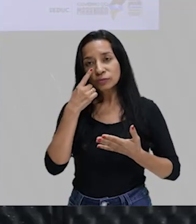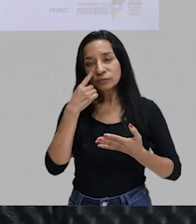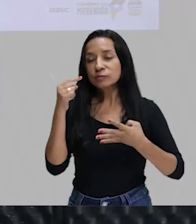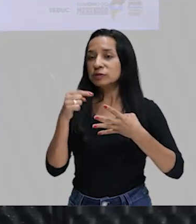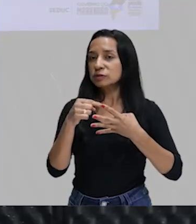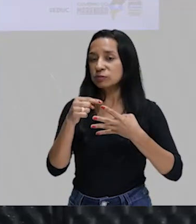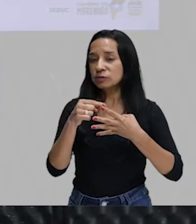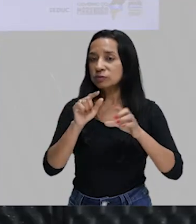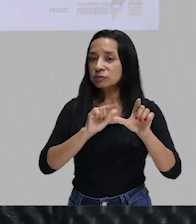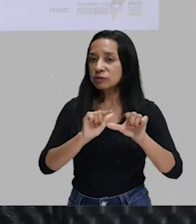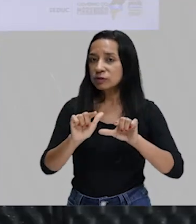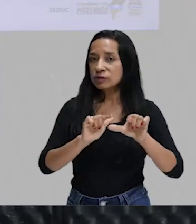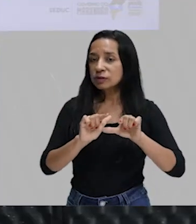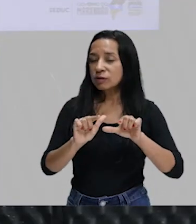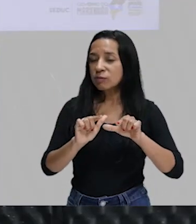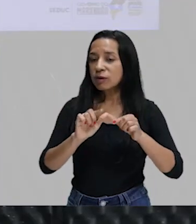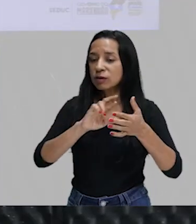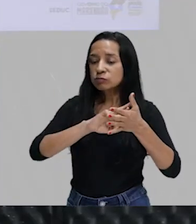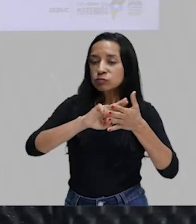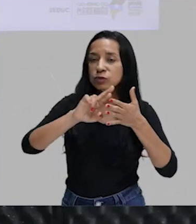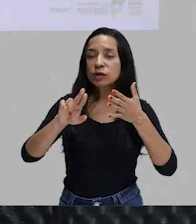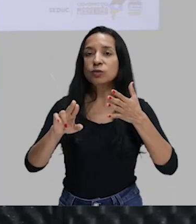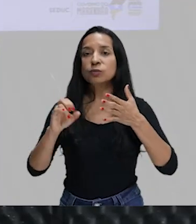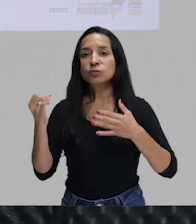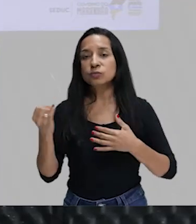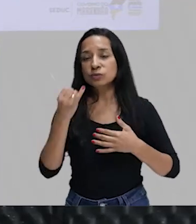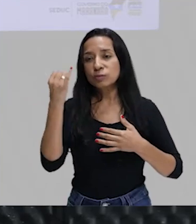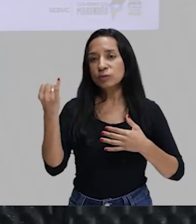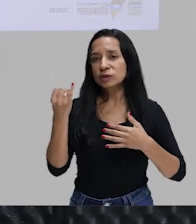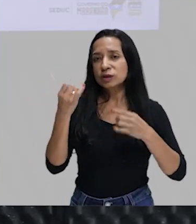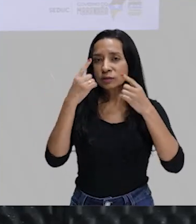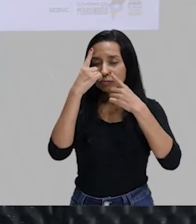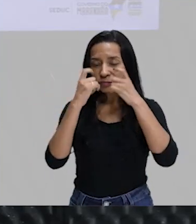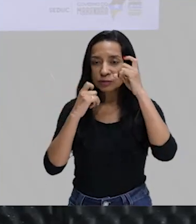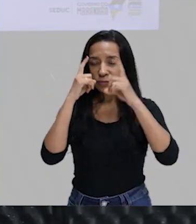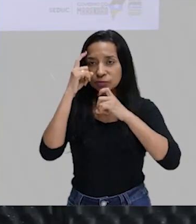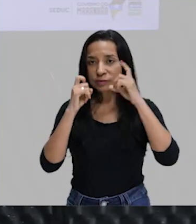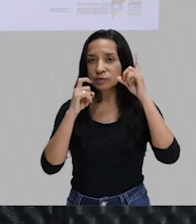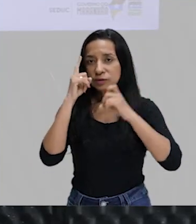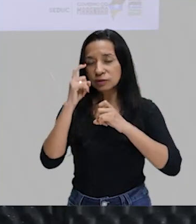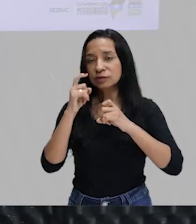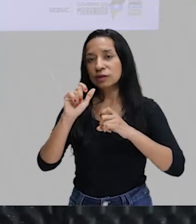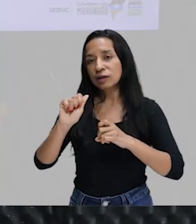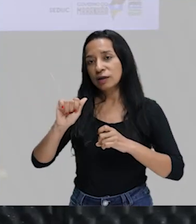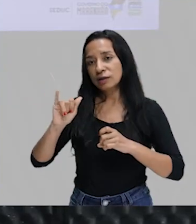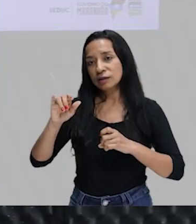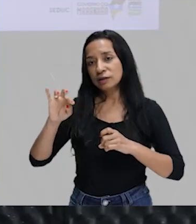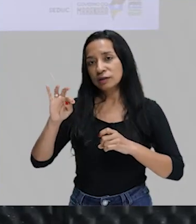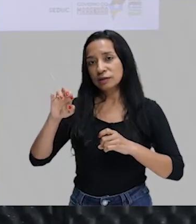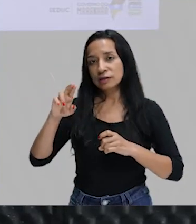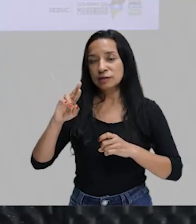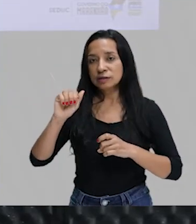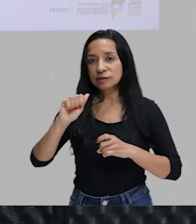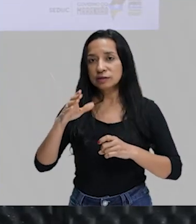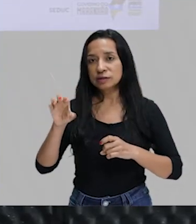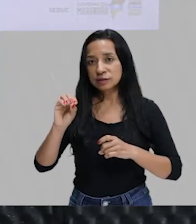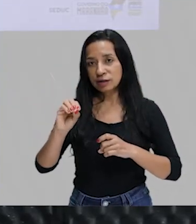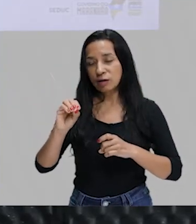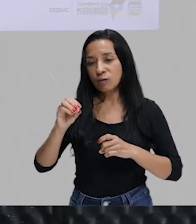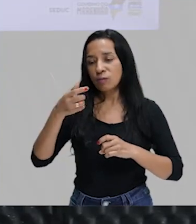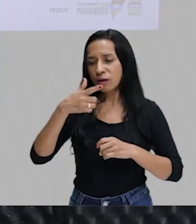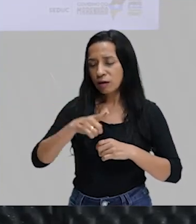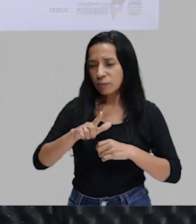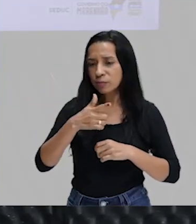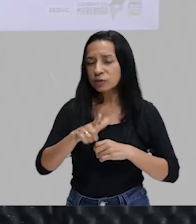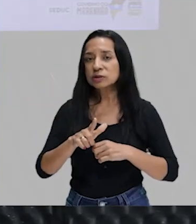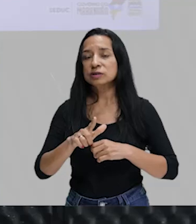Que o simbolismo trabalha com recursos expressivos. Aliteração. Assonância. Certo? Repetição